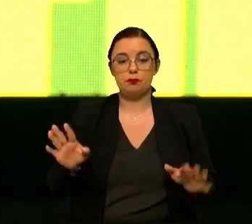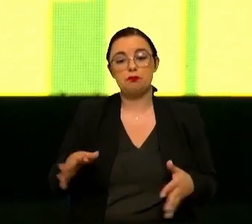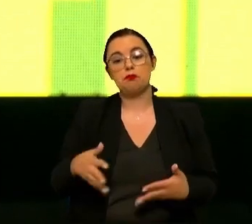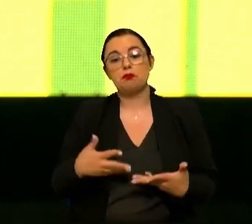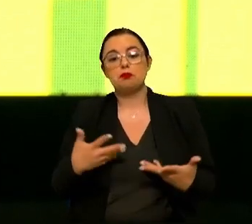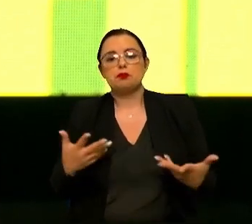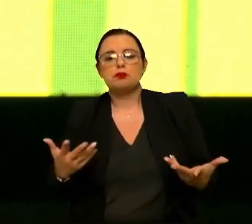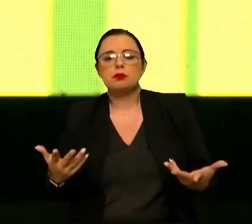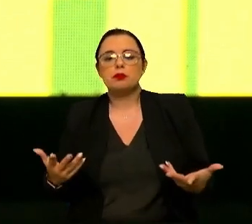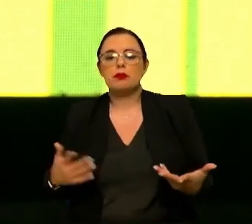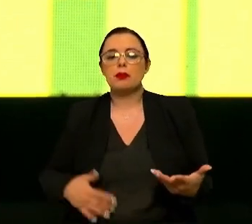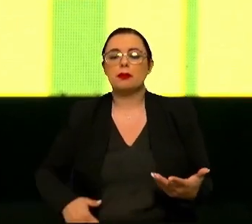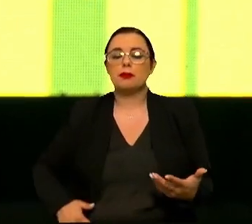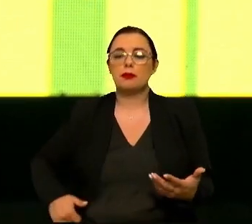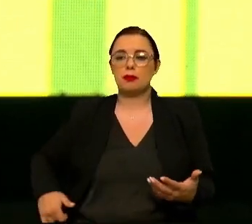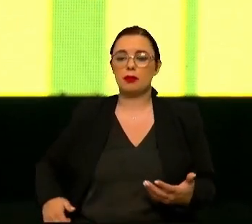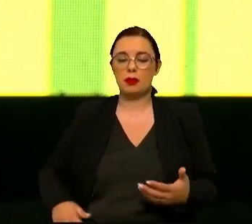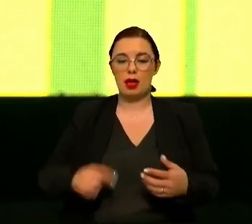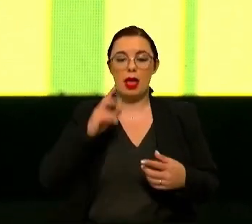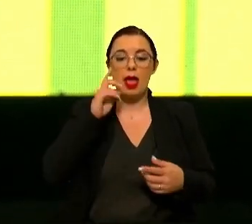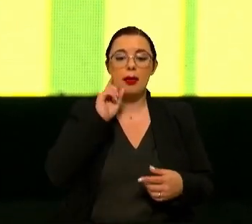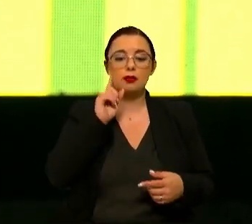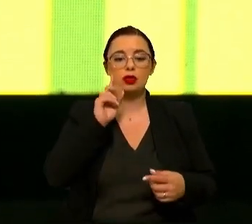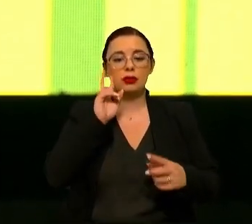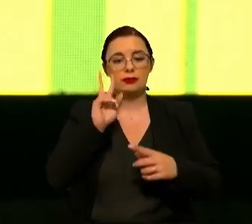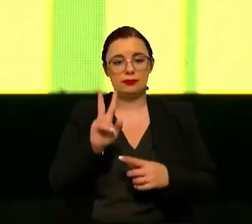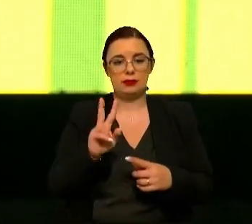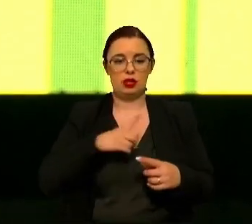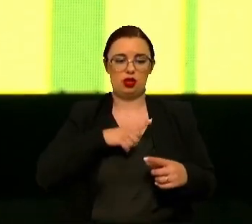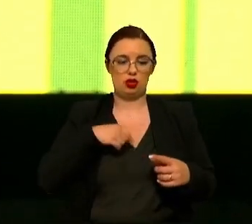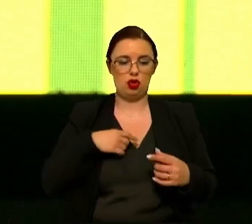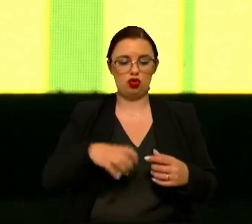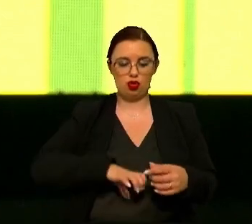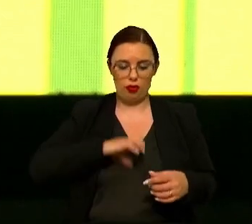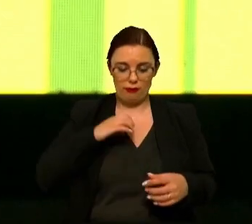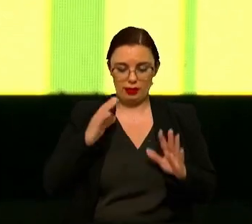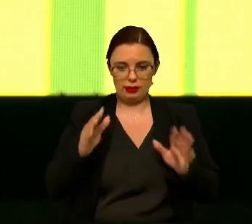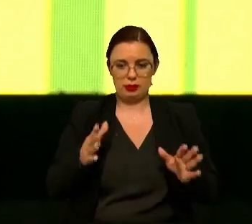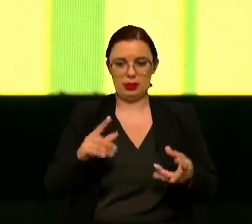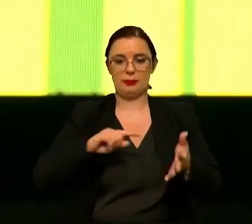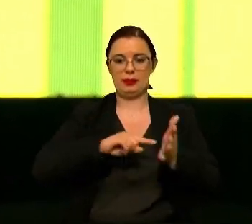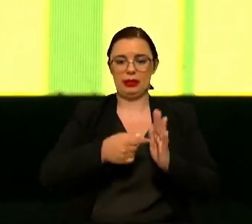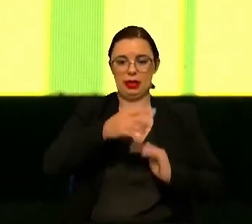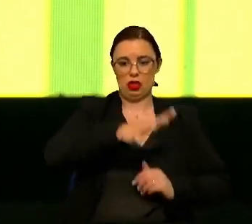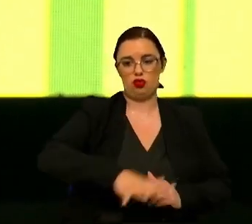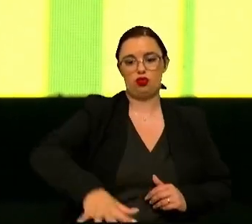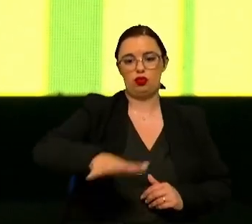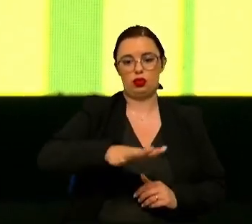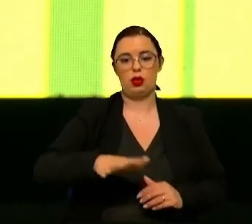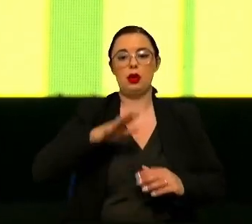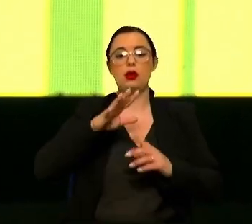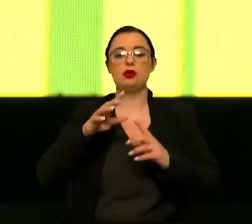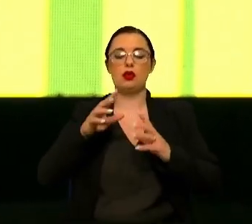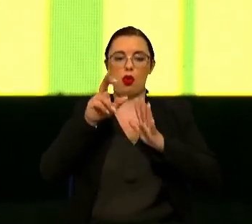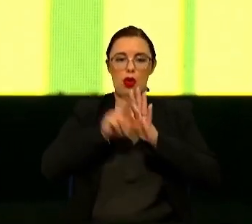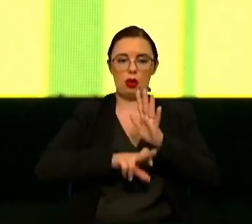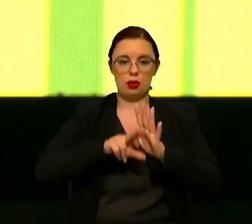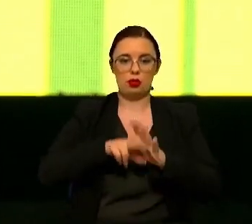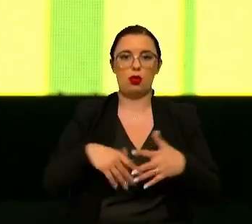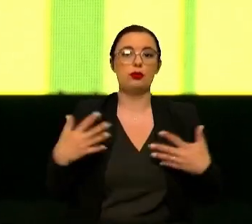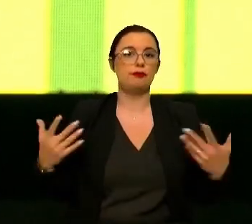O que é importante resumir é, temos autonomous driving, precisamos de confiança. Testes no terreno, enquadramento regulatório.